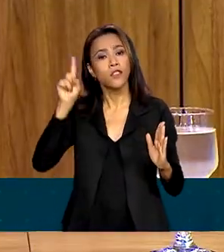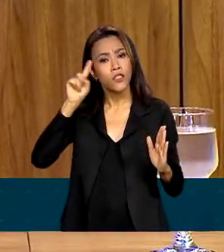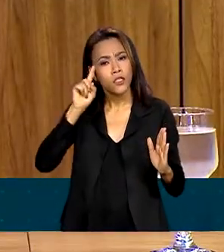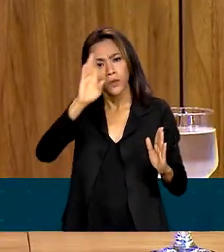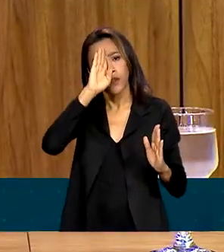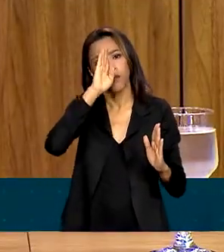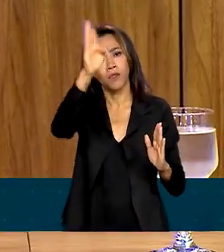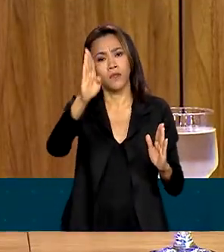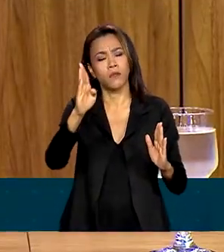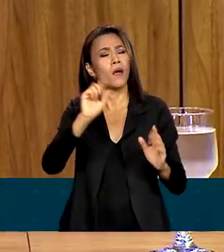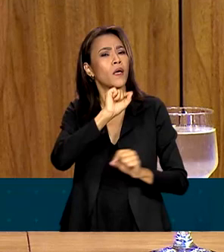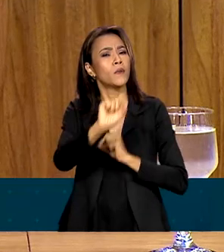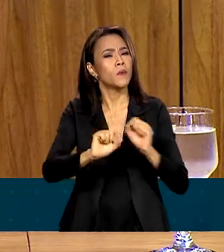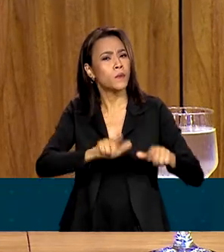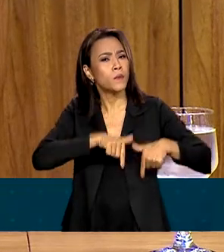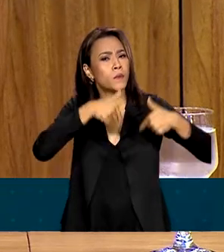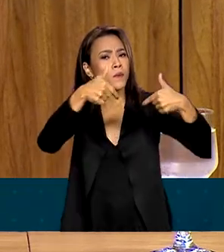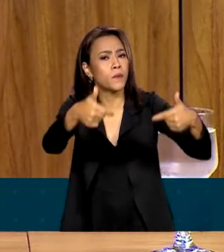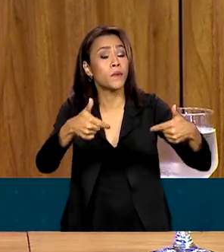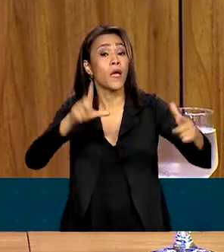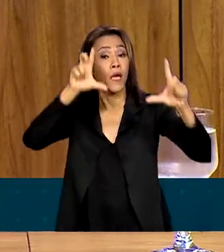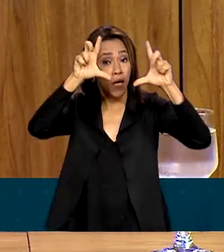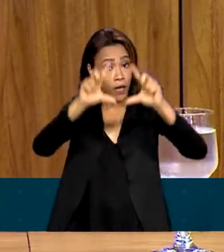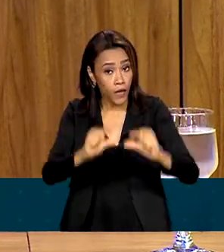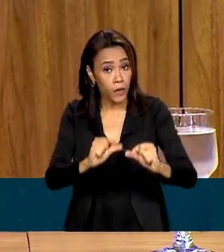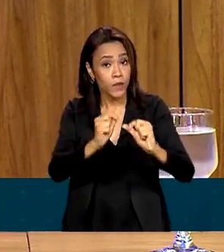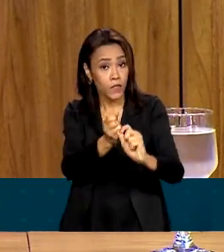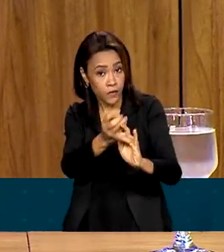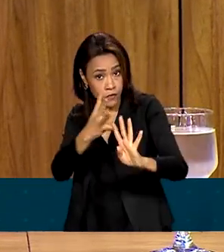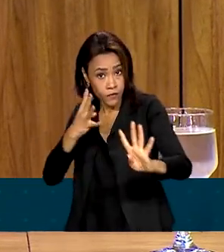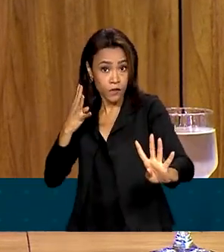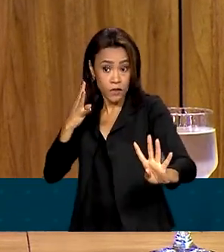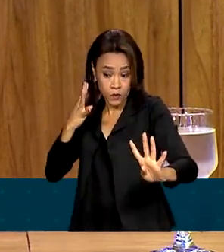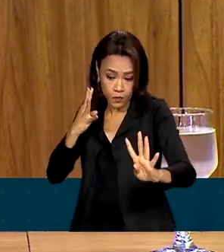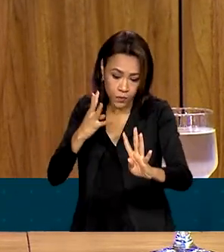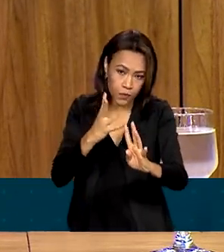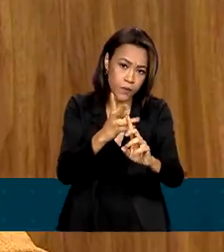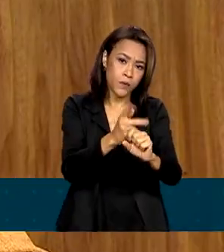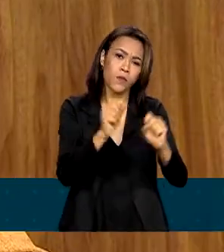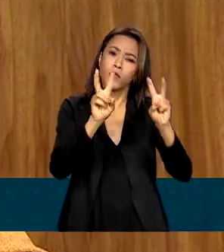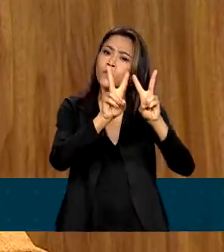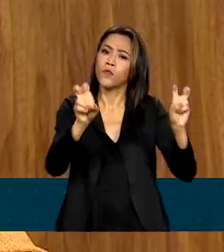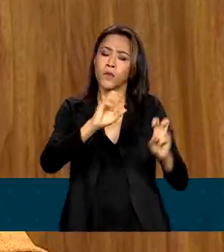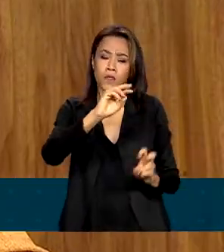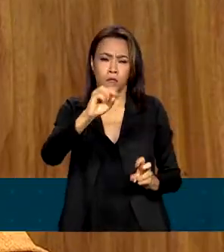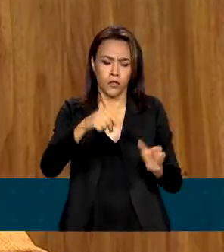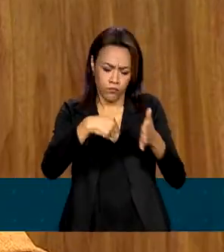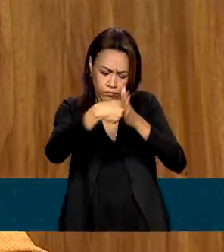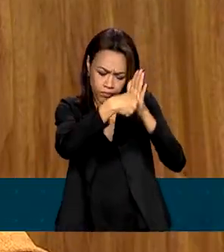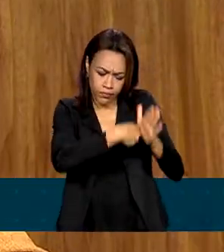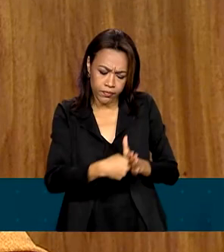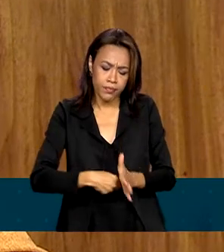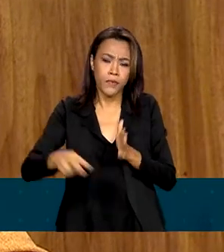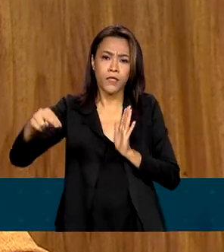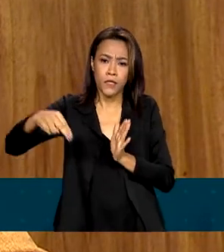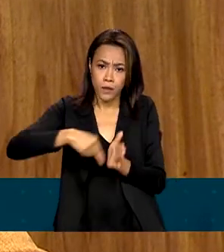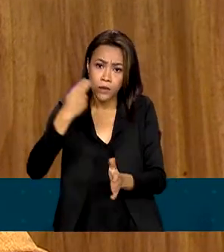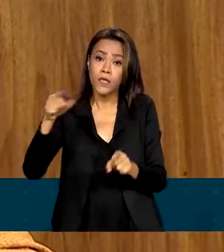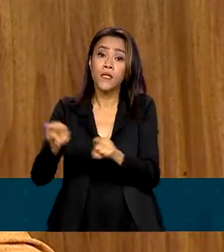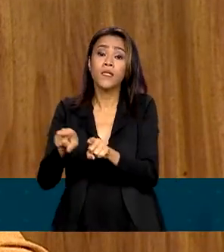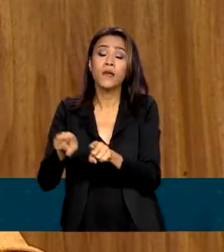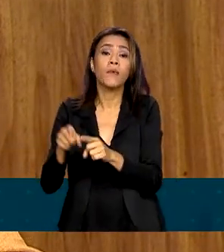pasta, ela destacou a redução de filas no SUS para diagnósticos e cirurgias, além da ampliação de medicamentos